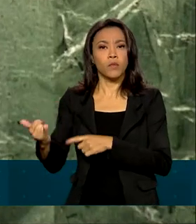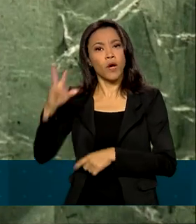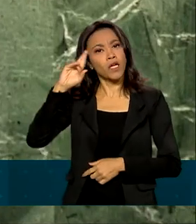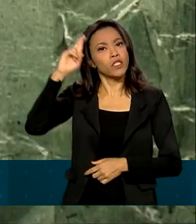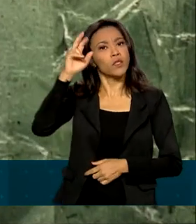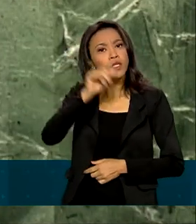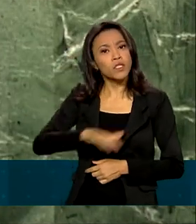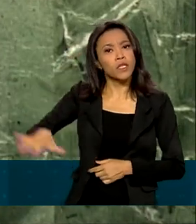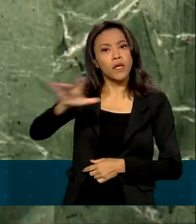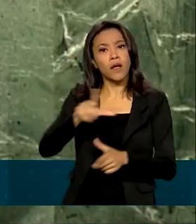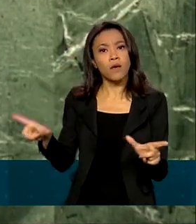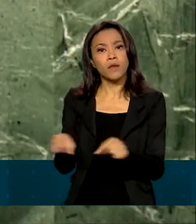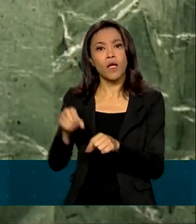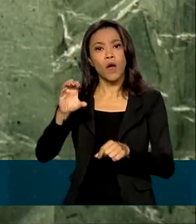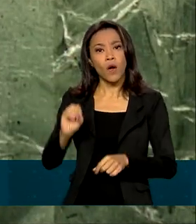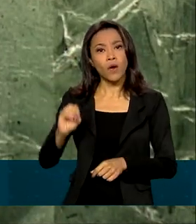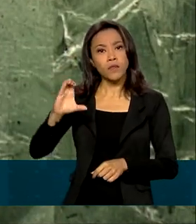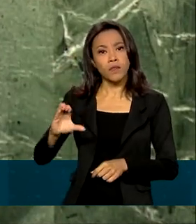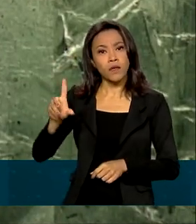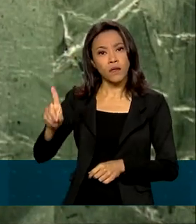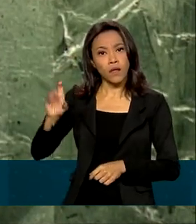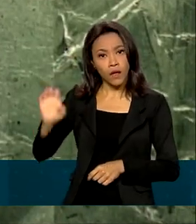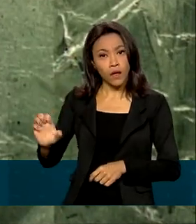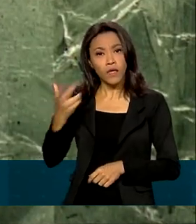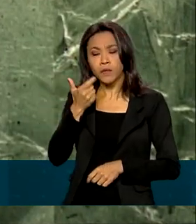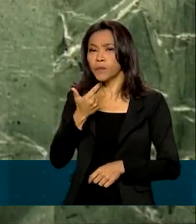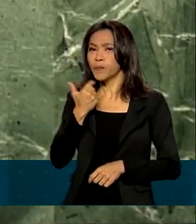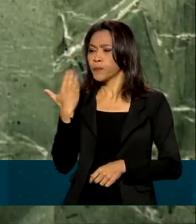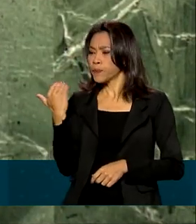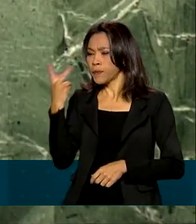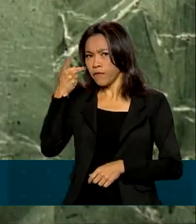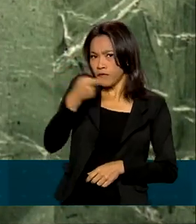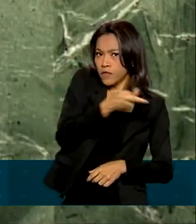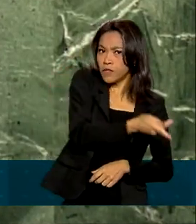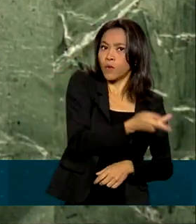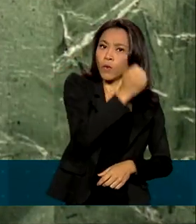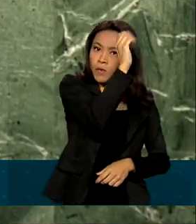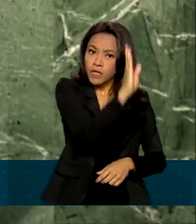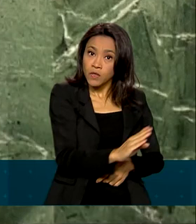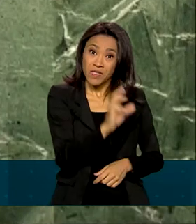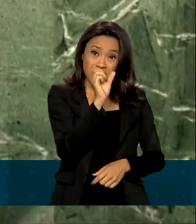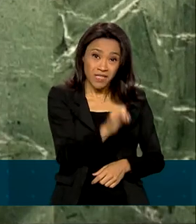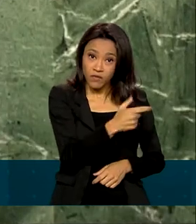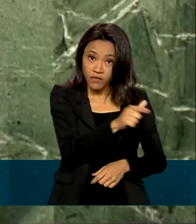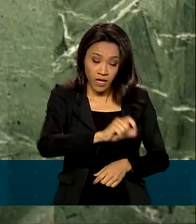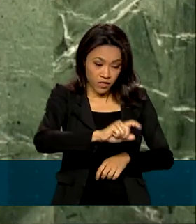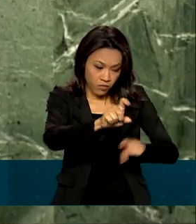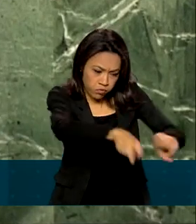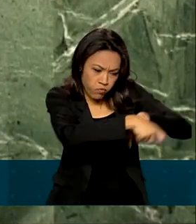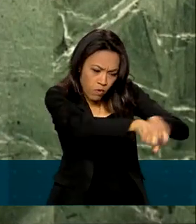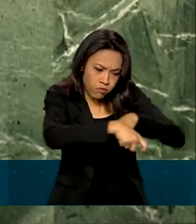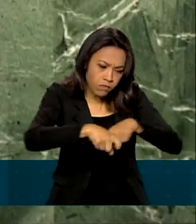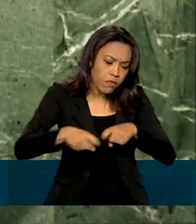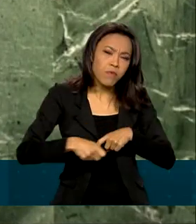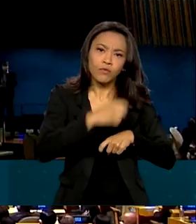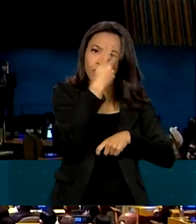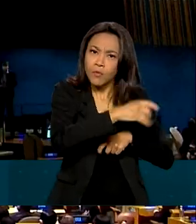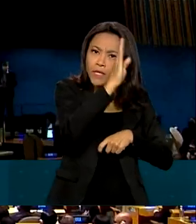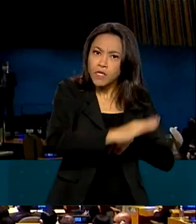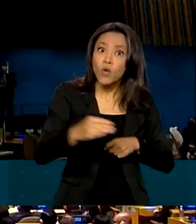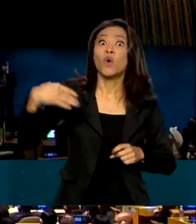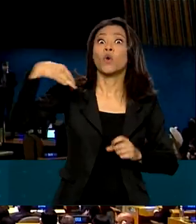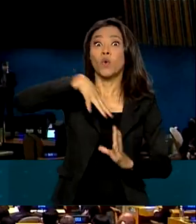Mundial do Comércio, em recente visita que nos fez, se não fosse o agronegócio brasileiro, o planeta passaria fome.